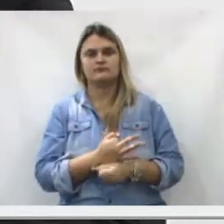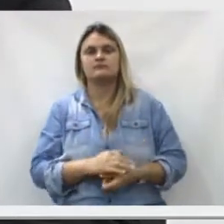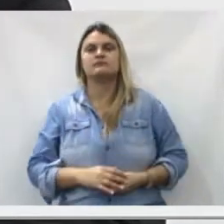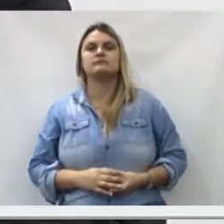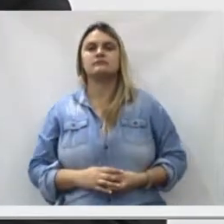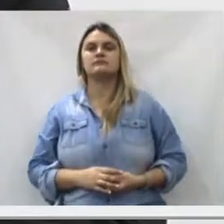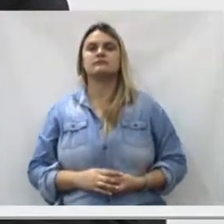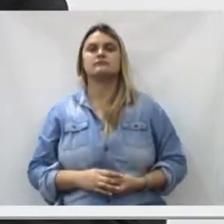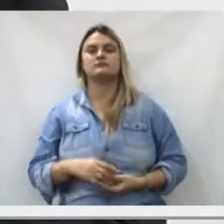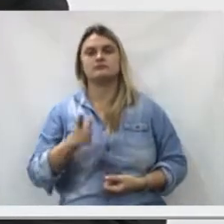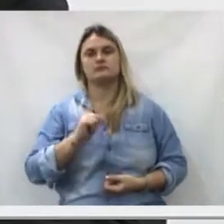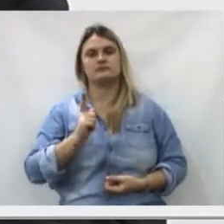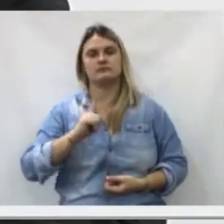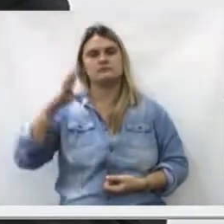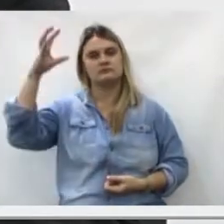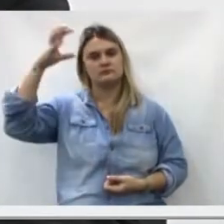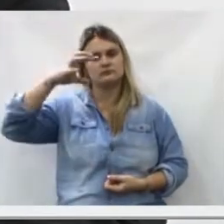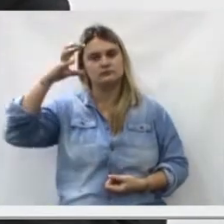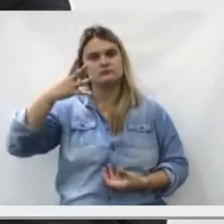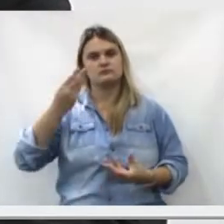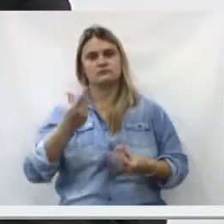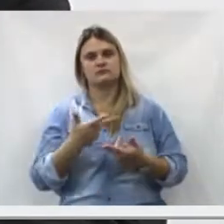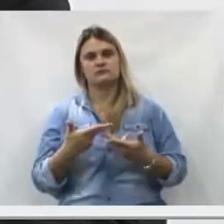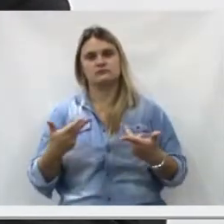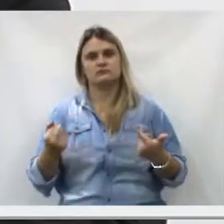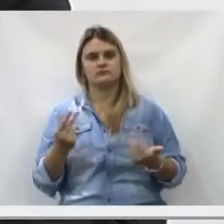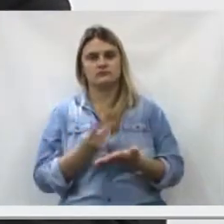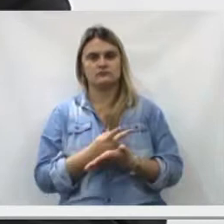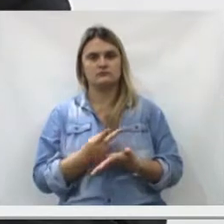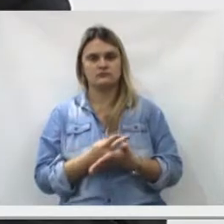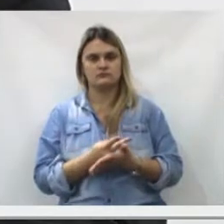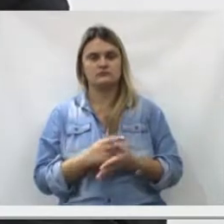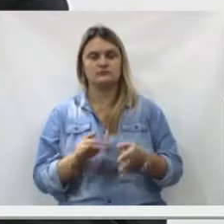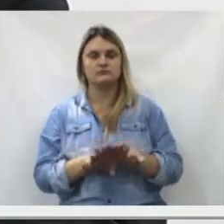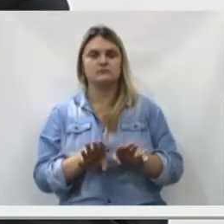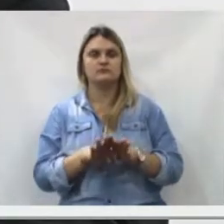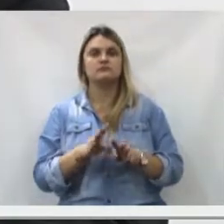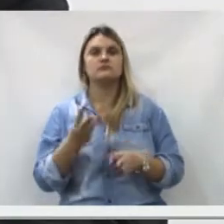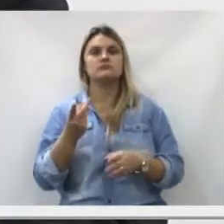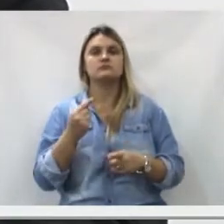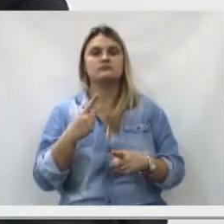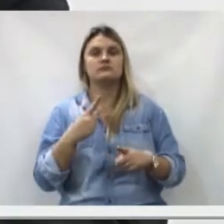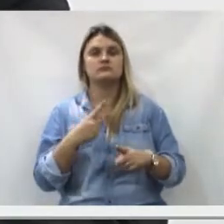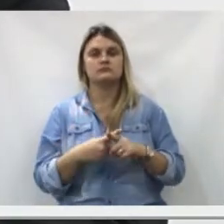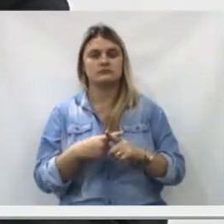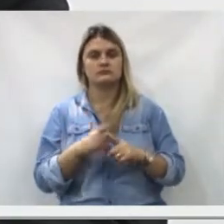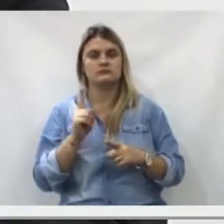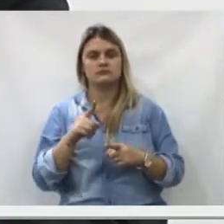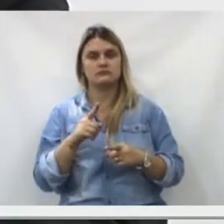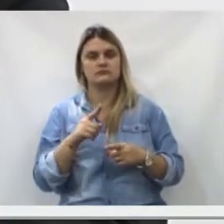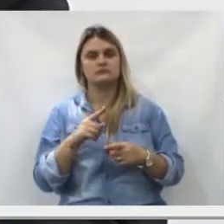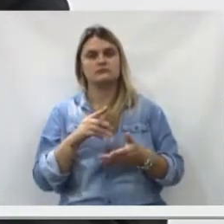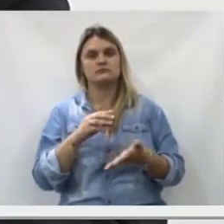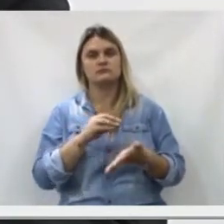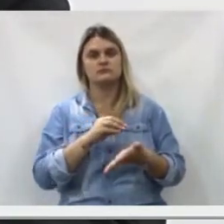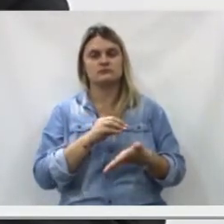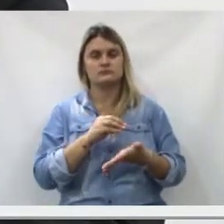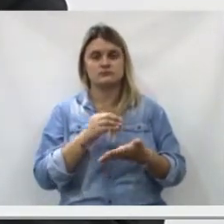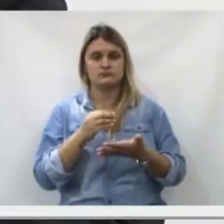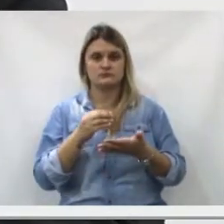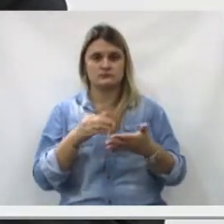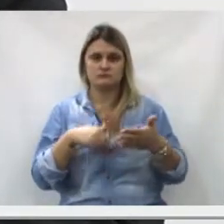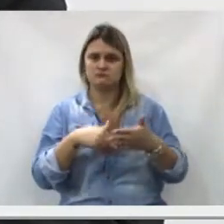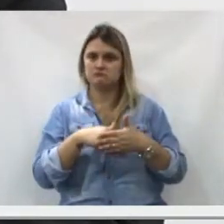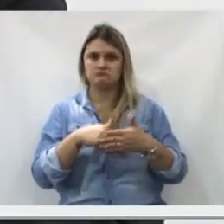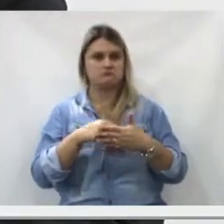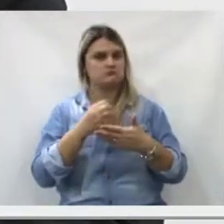porque o campo não vai aguentar jogar com chuva, enfim, e até o número de